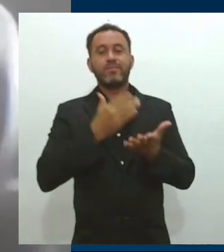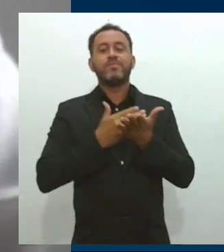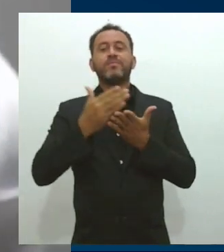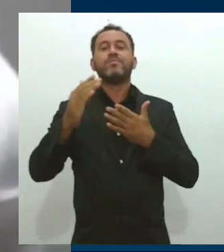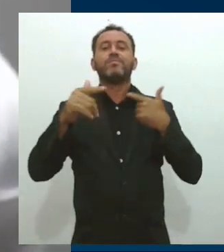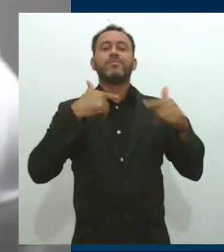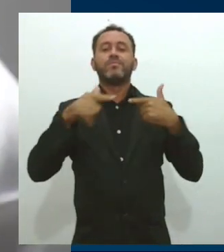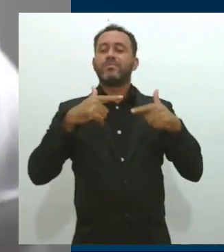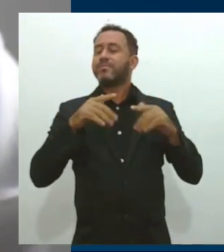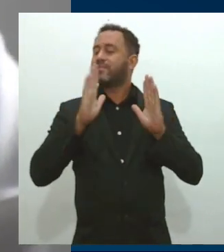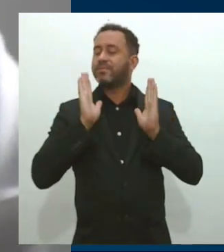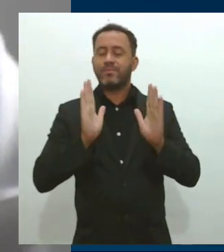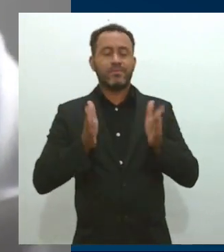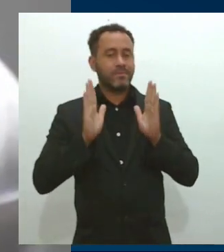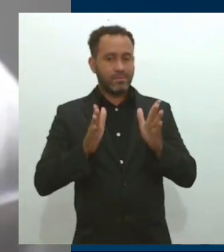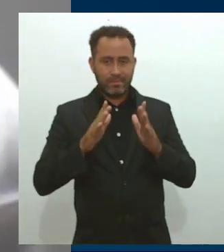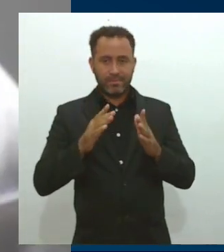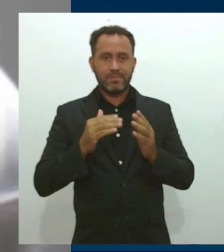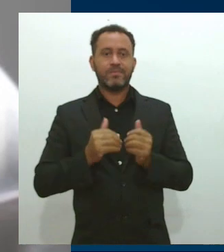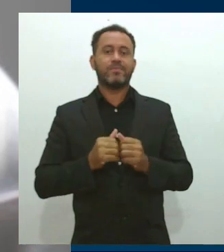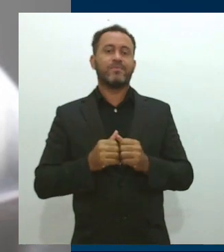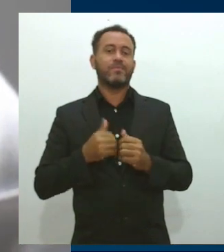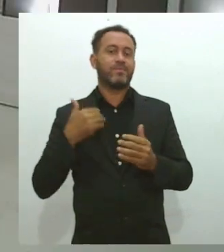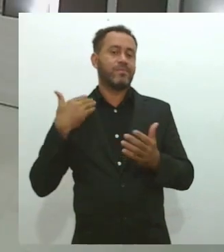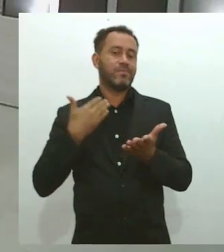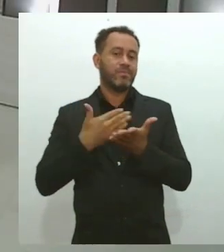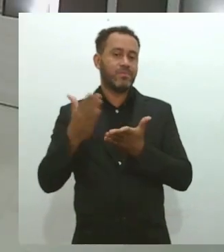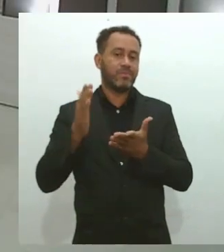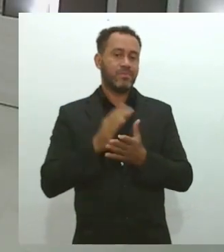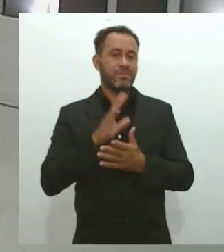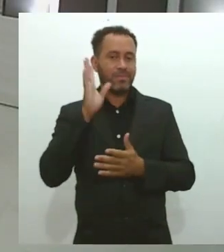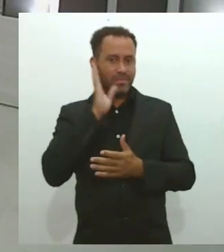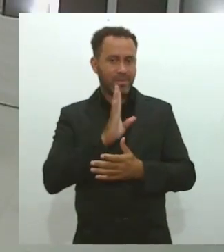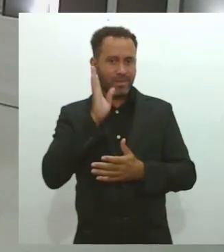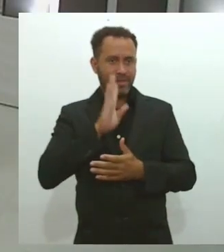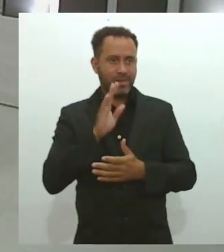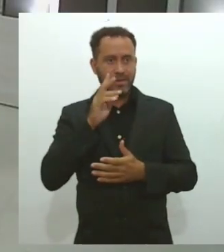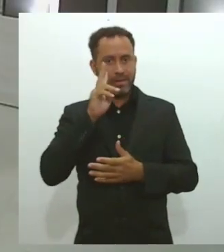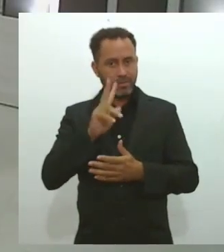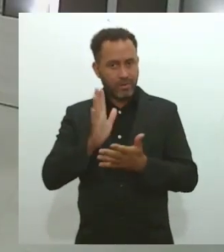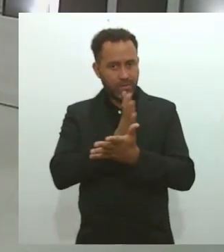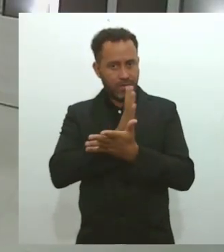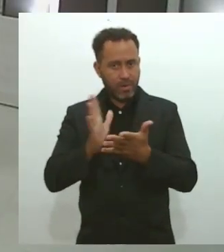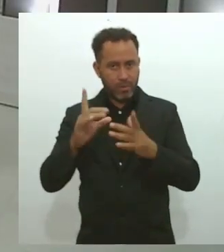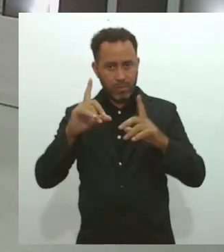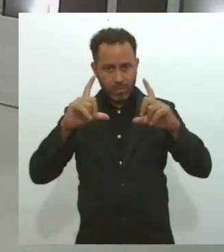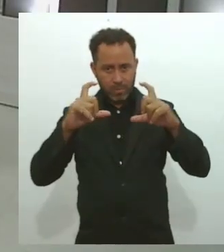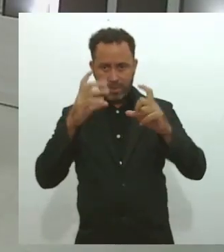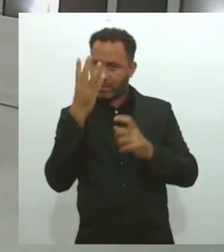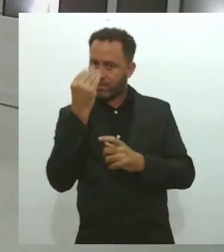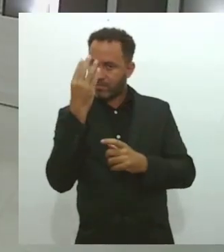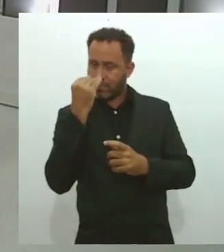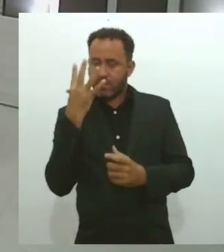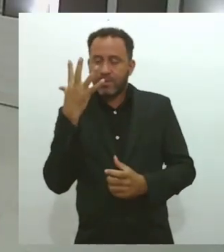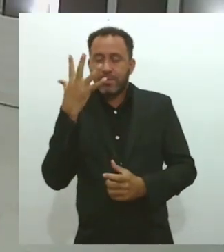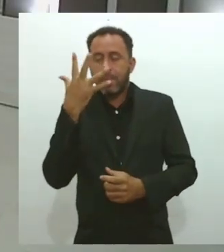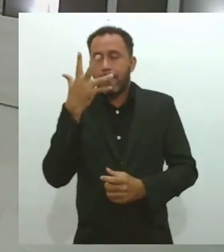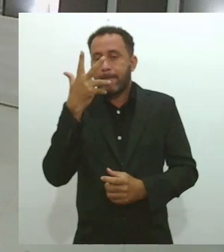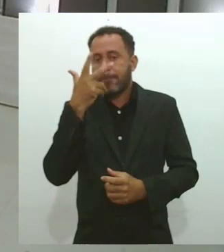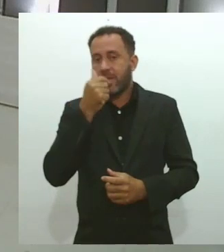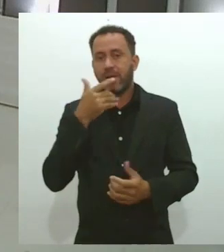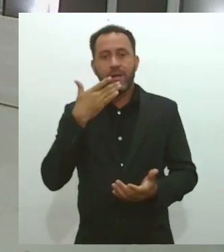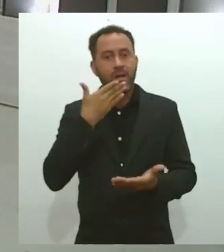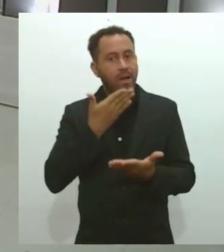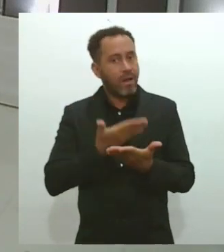a trabalhar nisso. E gente está trabalhando desde então. Que bacana. Eu já vi algumas fotos e achei, assim, belíssimas. A gente fica